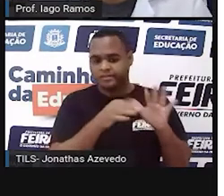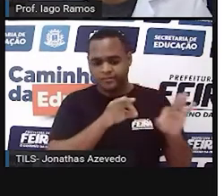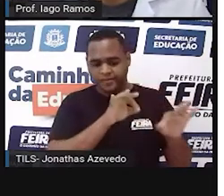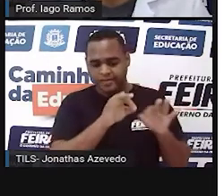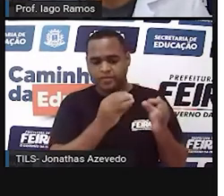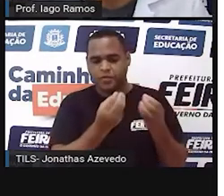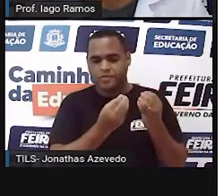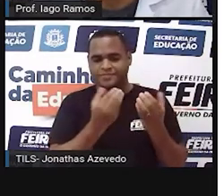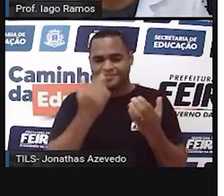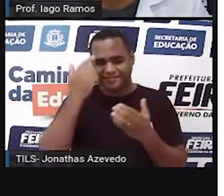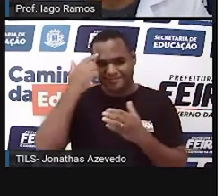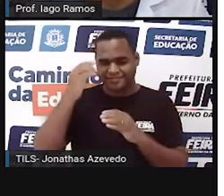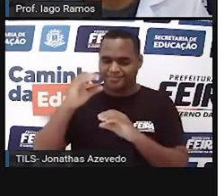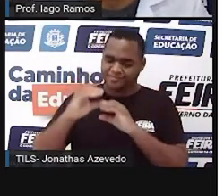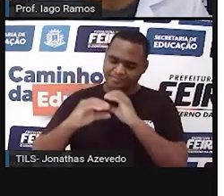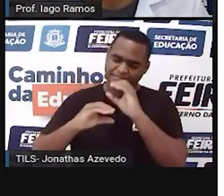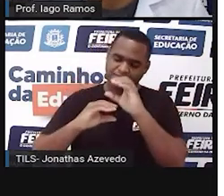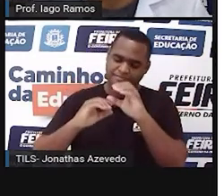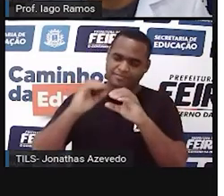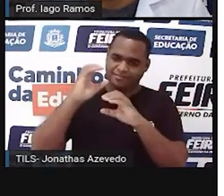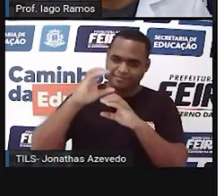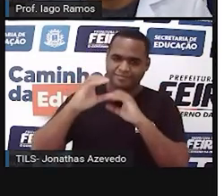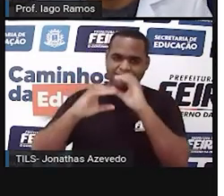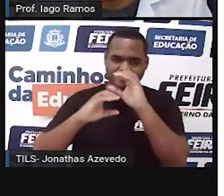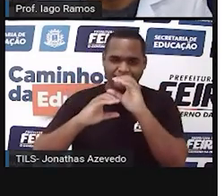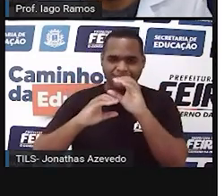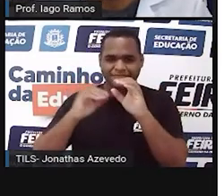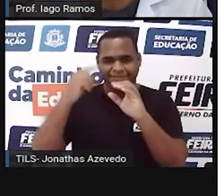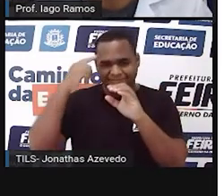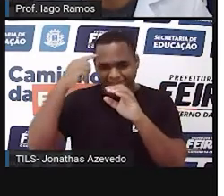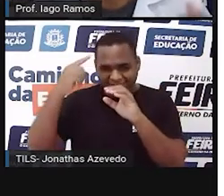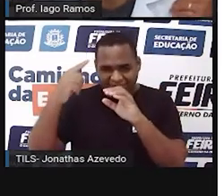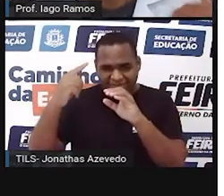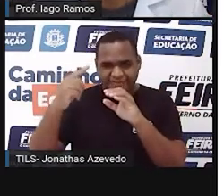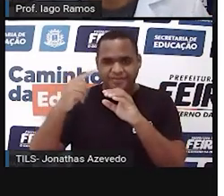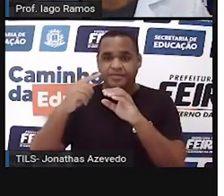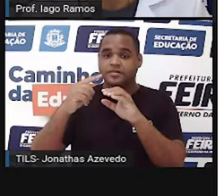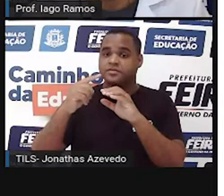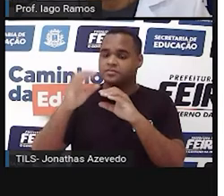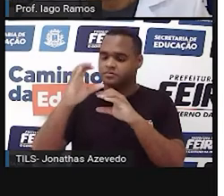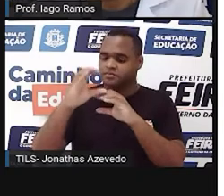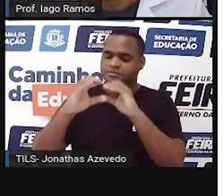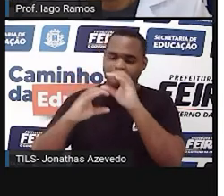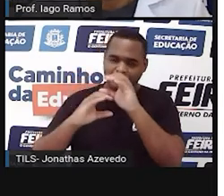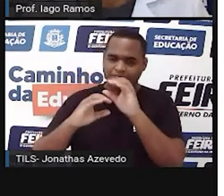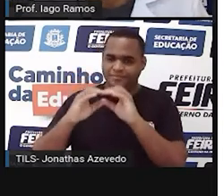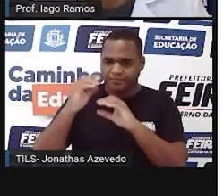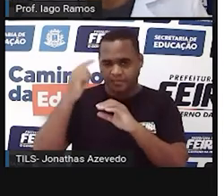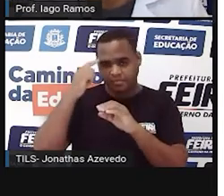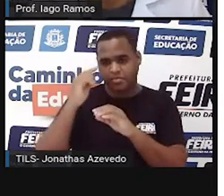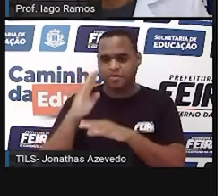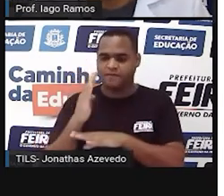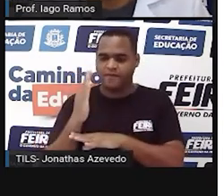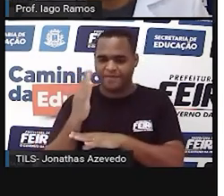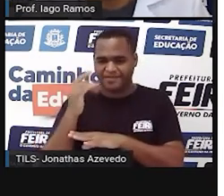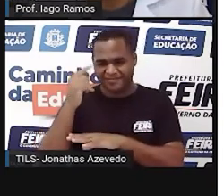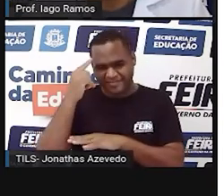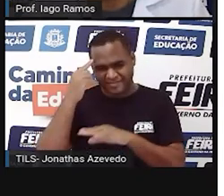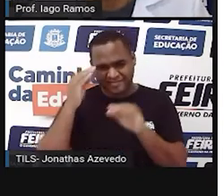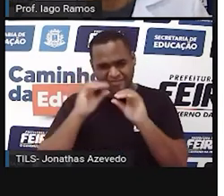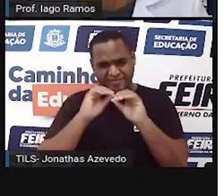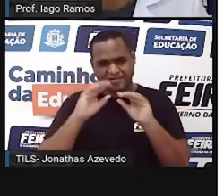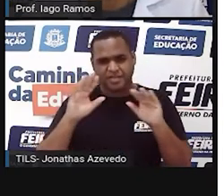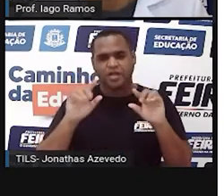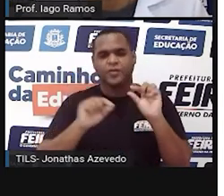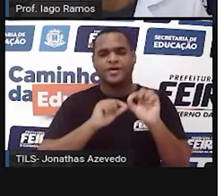maneira crescente. Pois é. Por isso que foi falso. E vamos entender por que ela